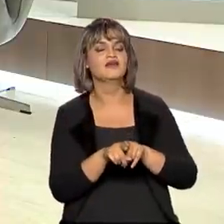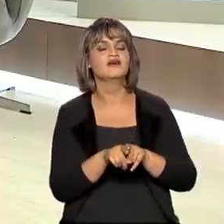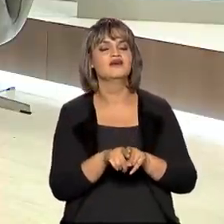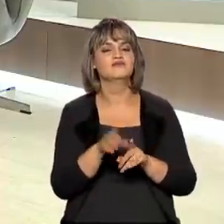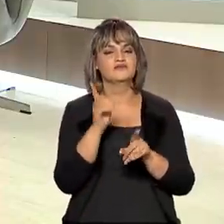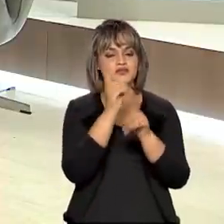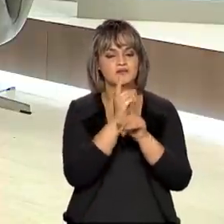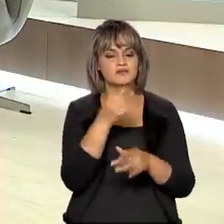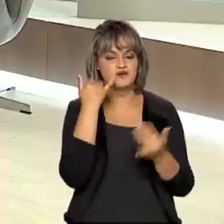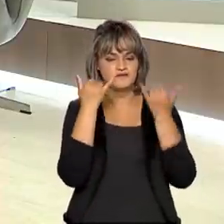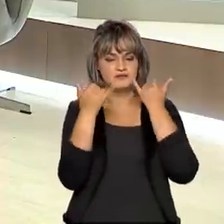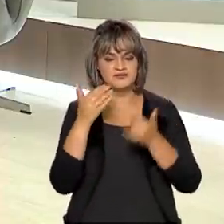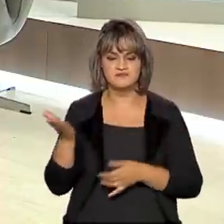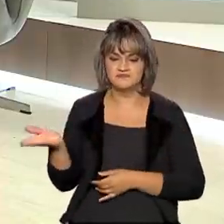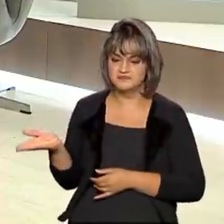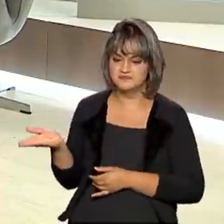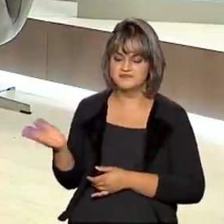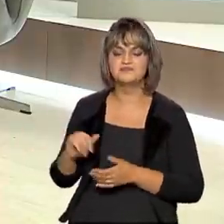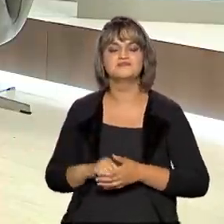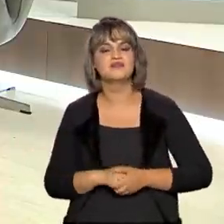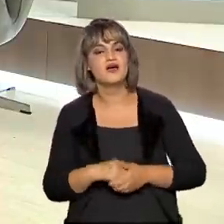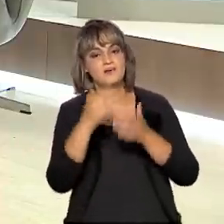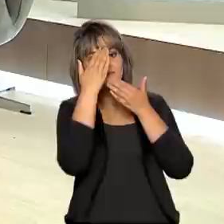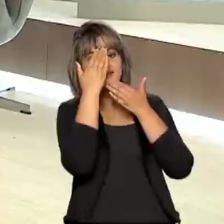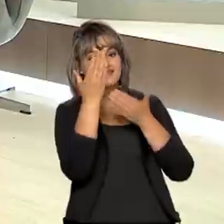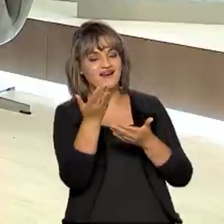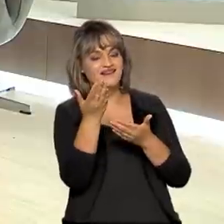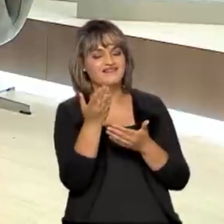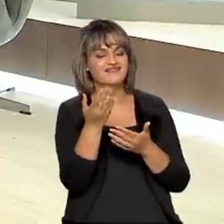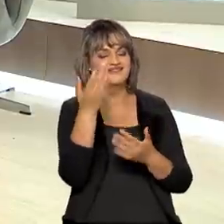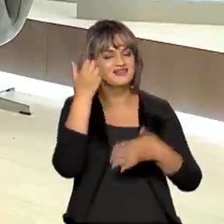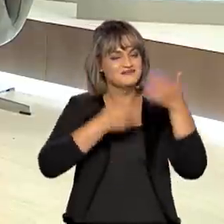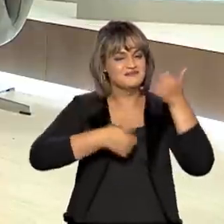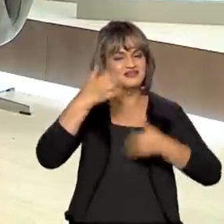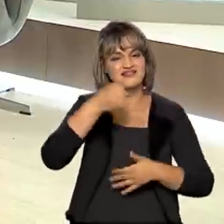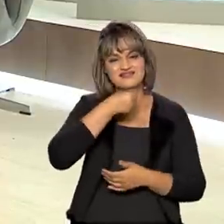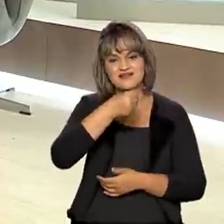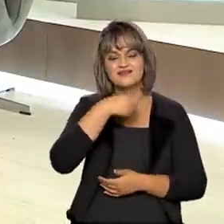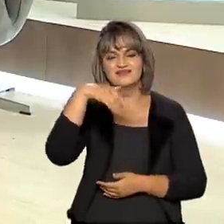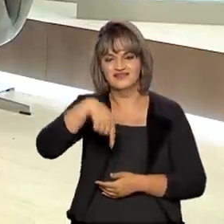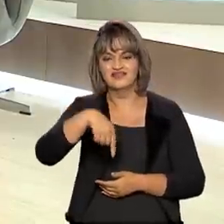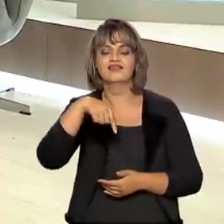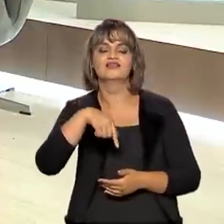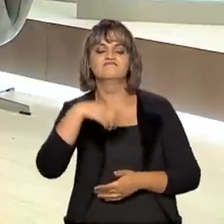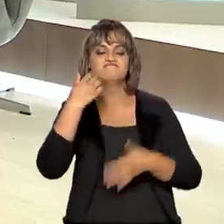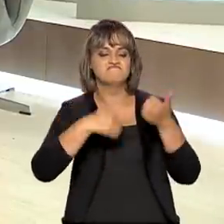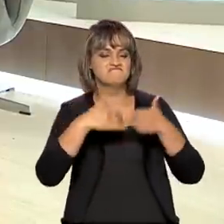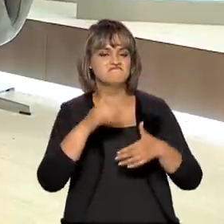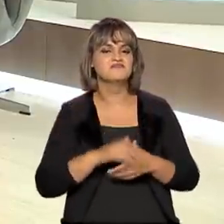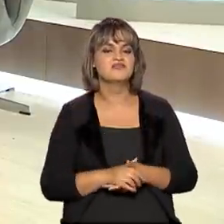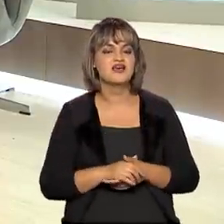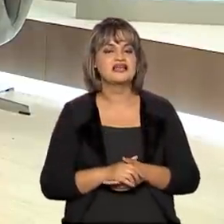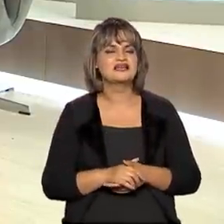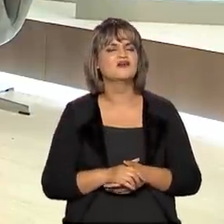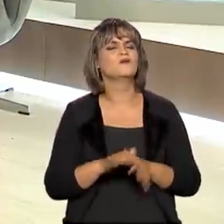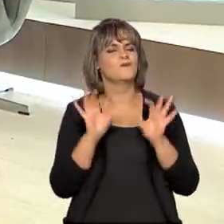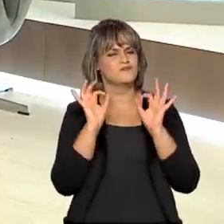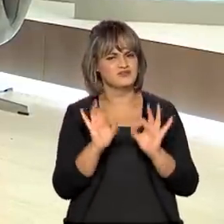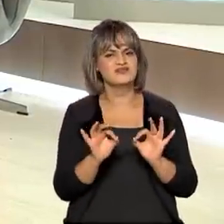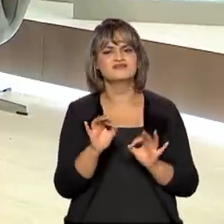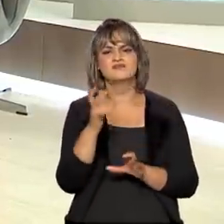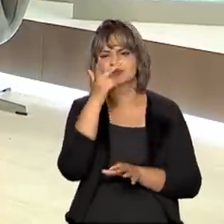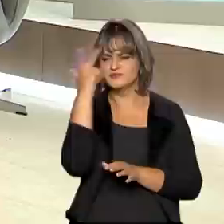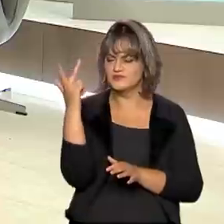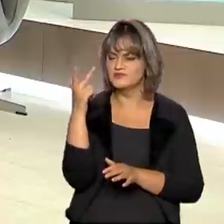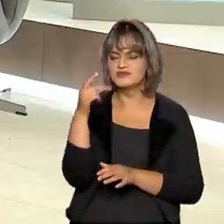detalhes desses programas. Secretário, muito obrigado pela entrevista aqui no Brasil em pauta, pelos esclarecimentos. Com certeza, as pessoas